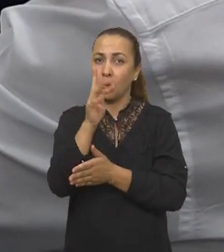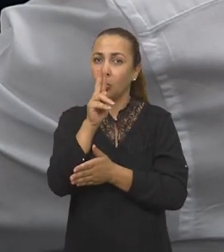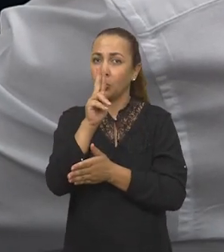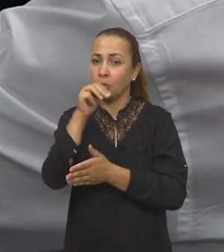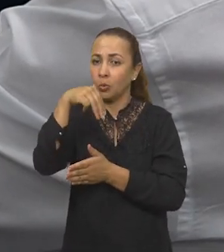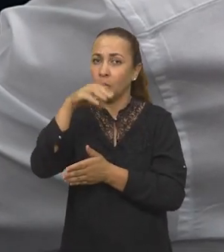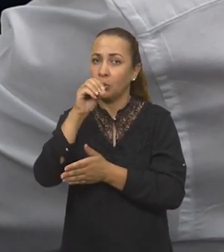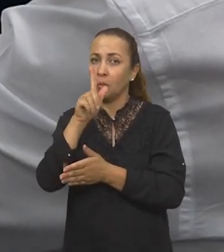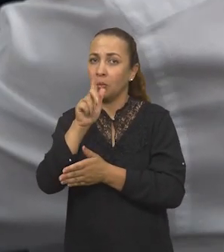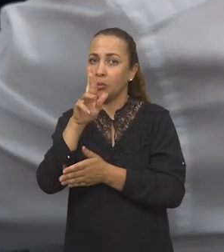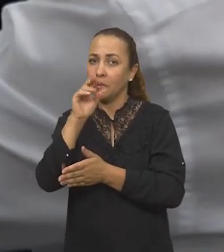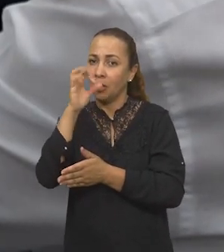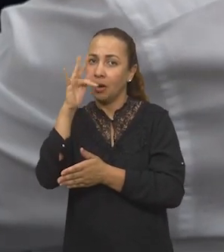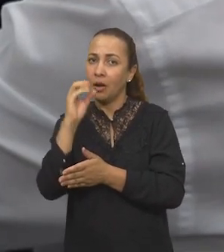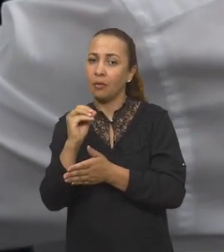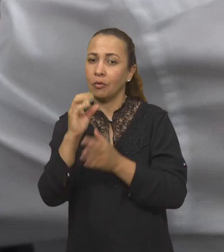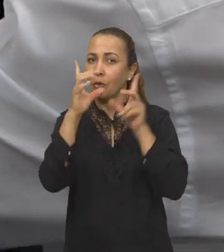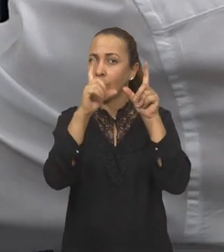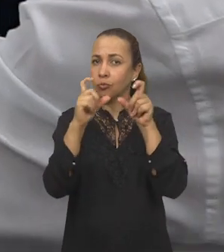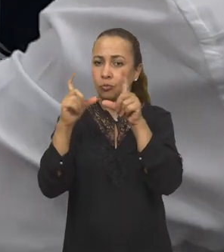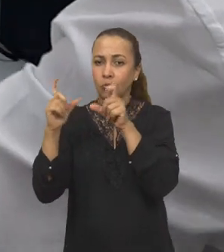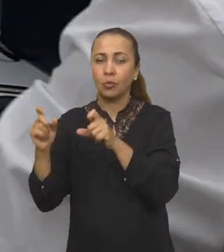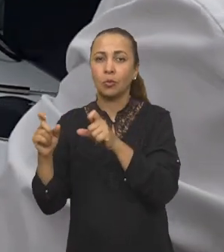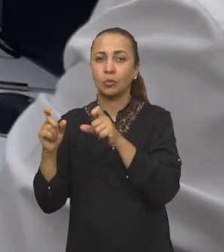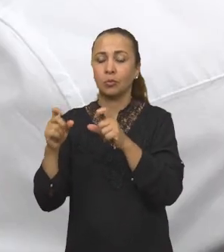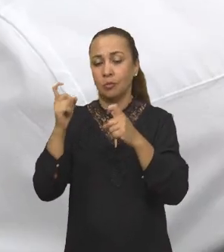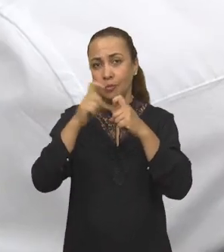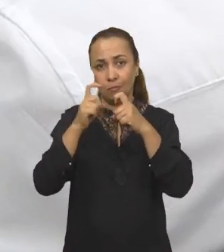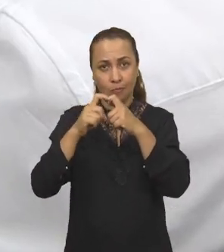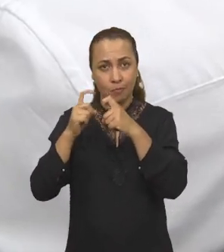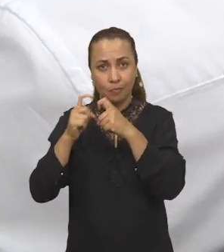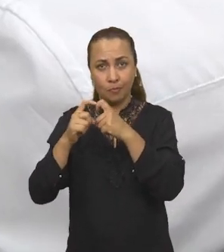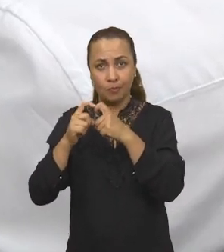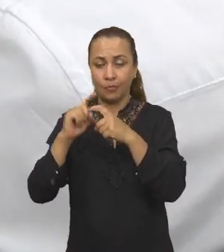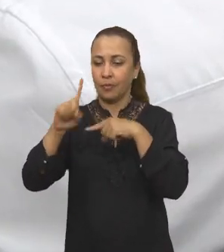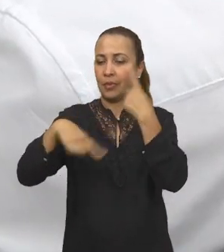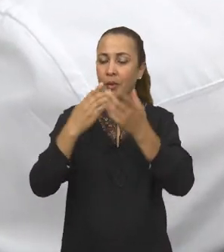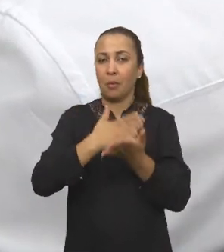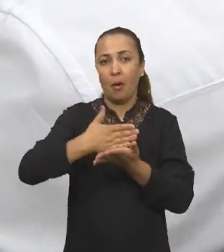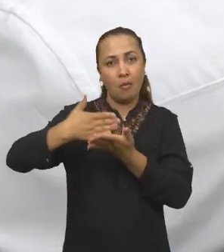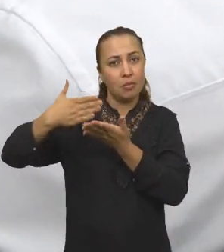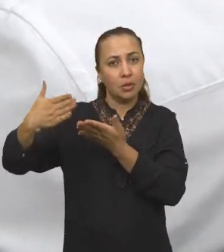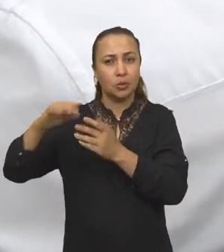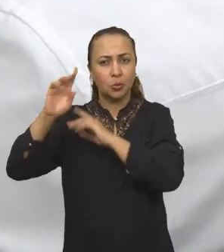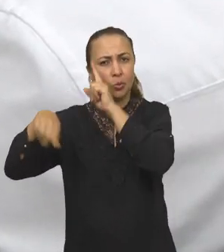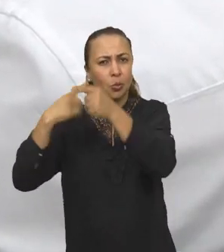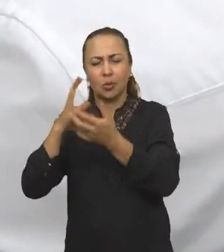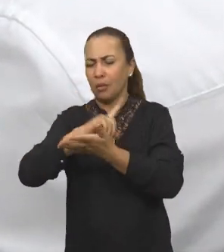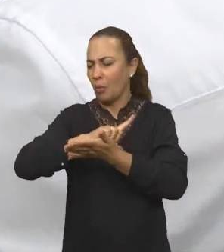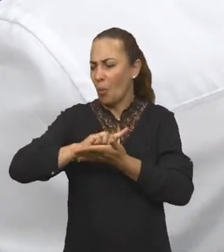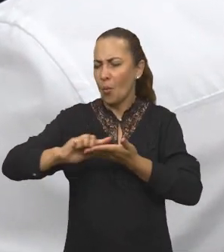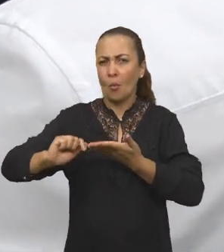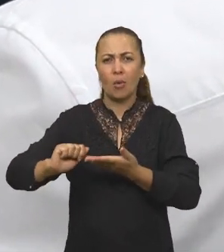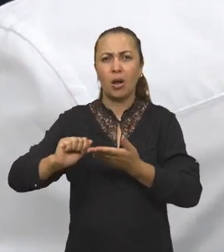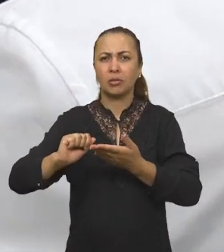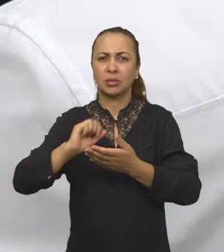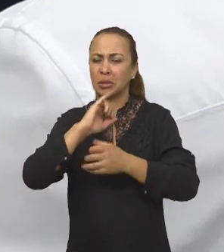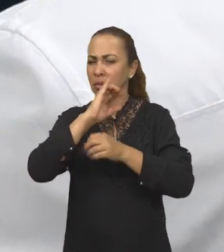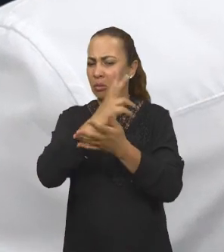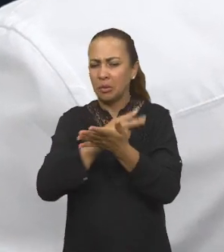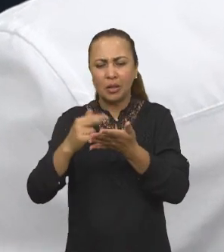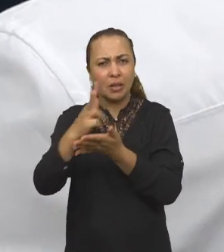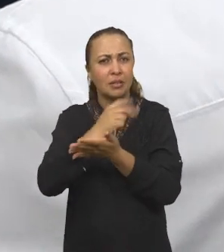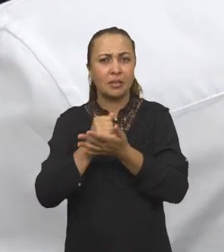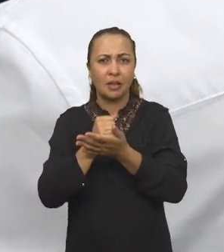tomógrafo, que a gente segue protocolos da Icon de imagens médicas. Então, a partir daí, faça todo o processo de limpeza da imagem, a